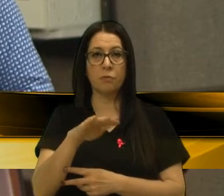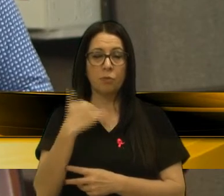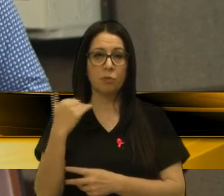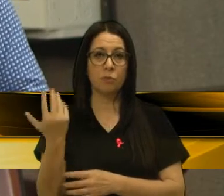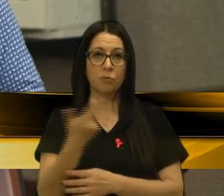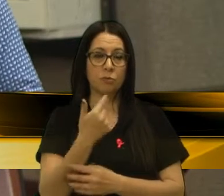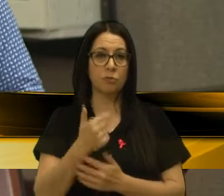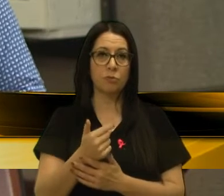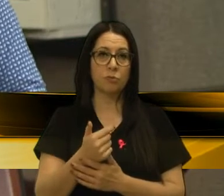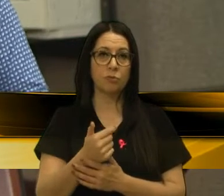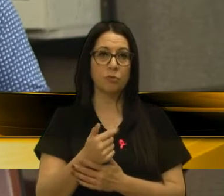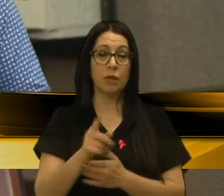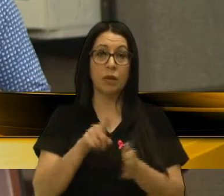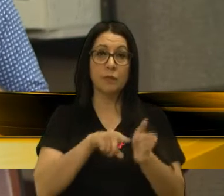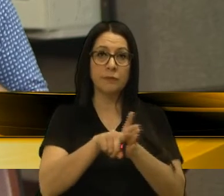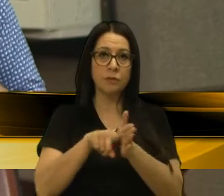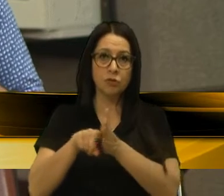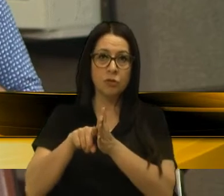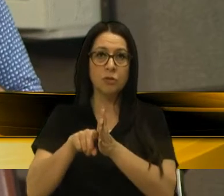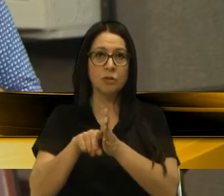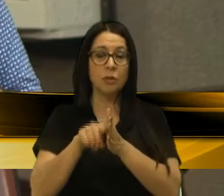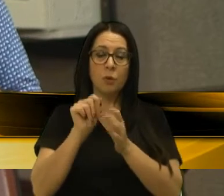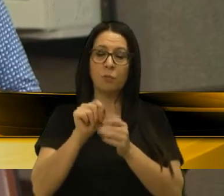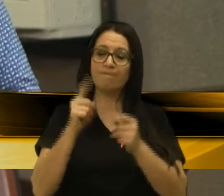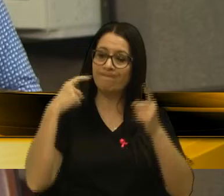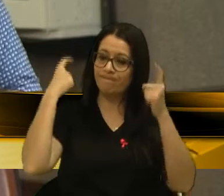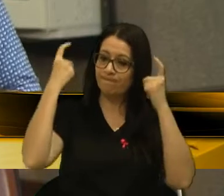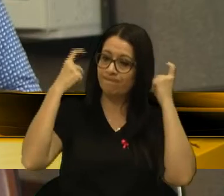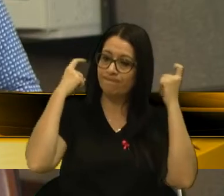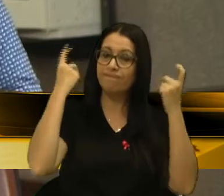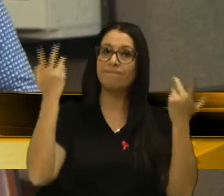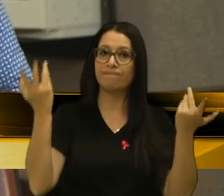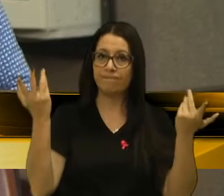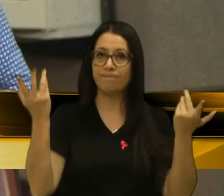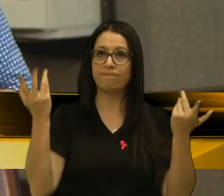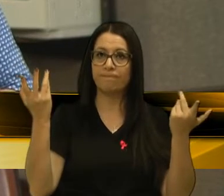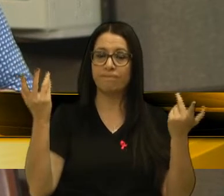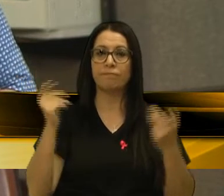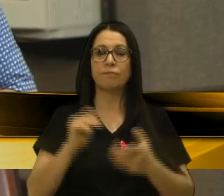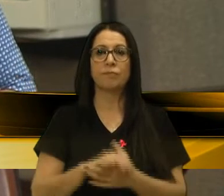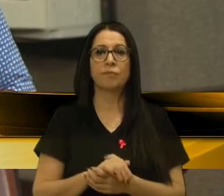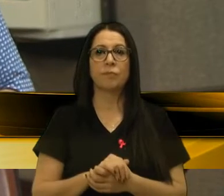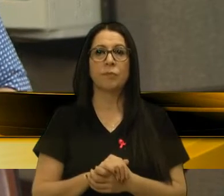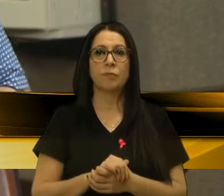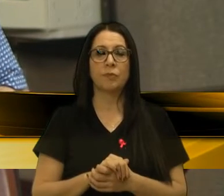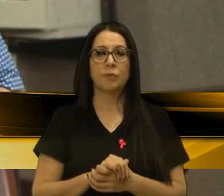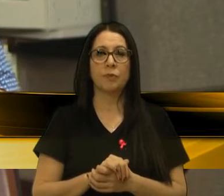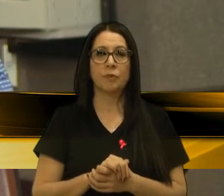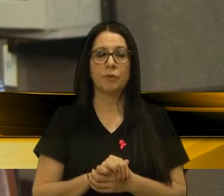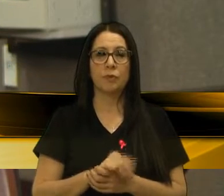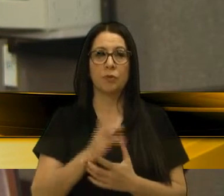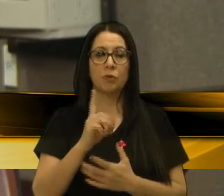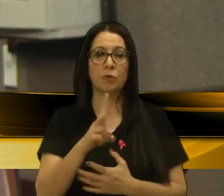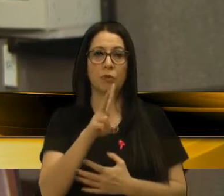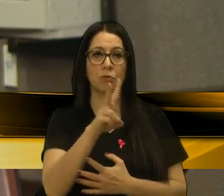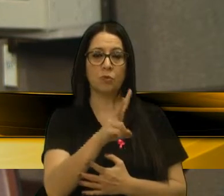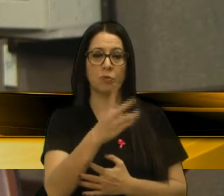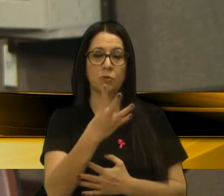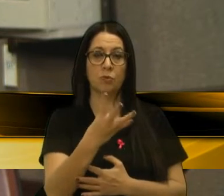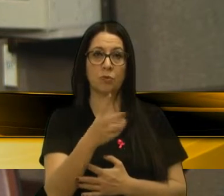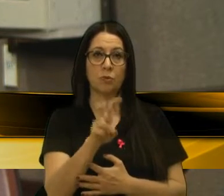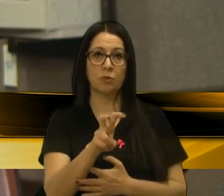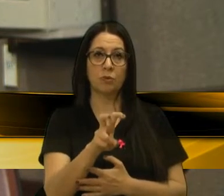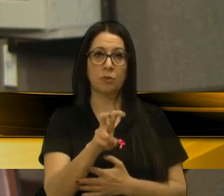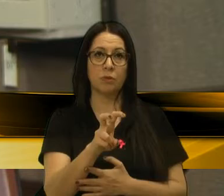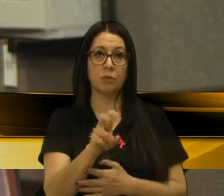As investigações, e aqui o que me causa preocupação nessa situação, somente 245